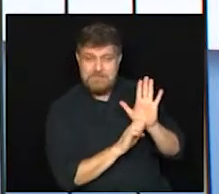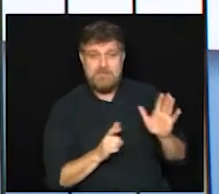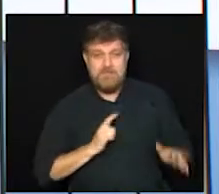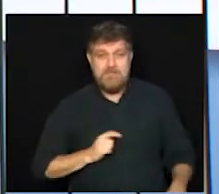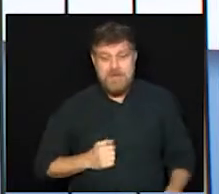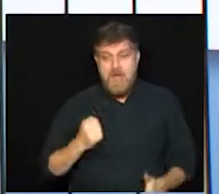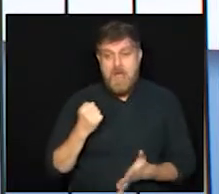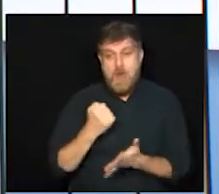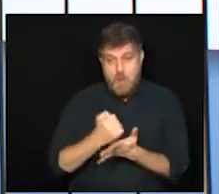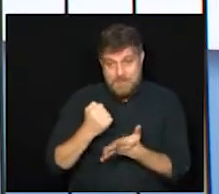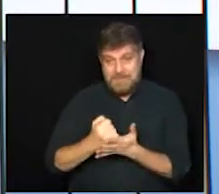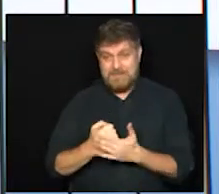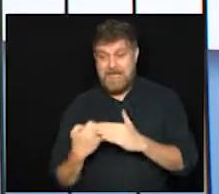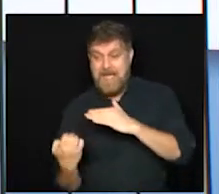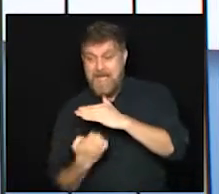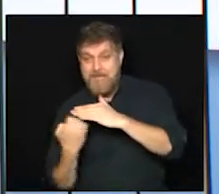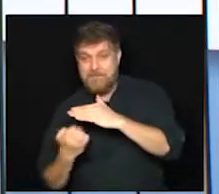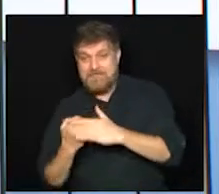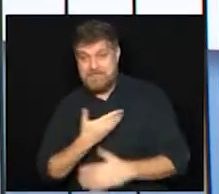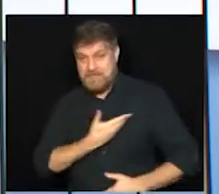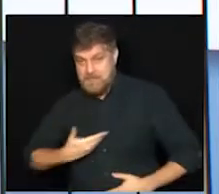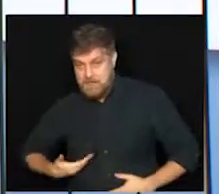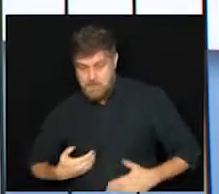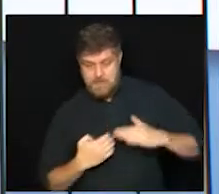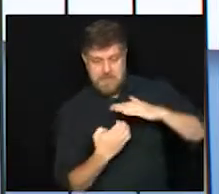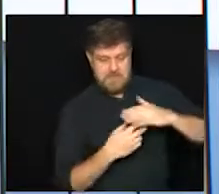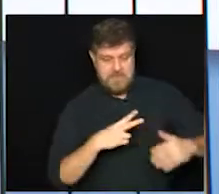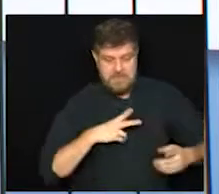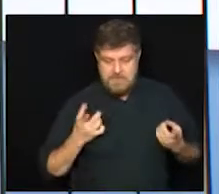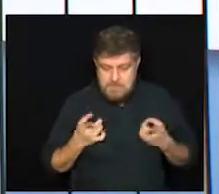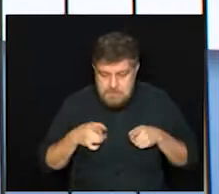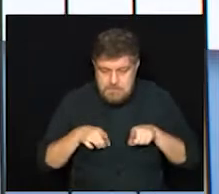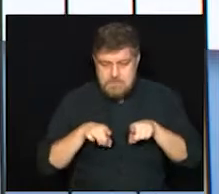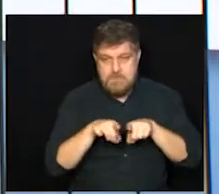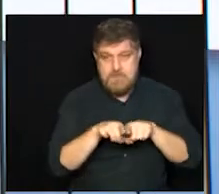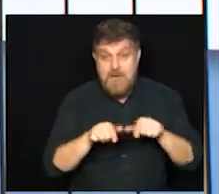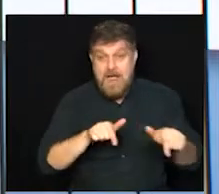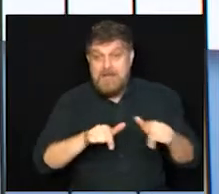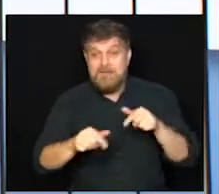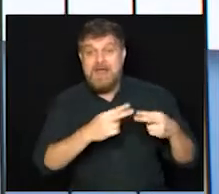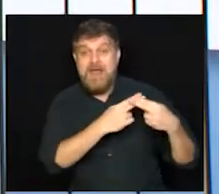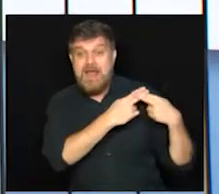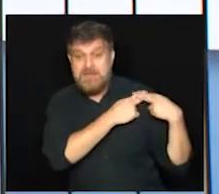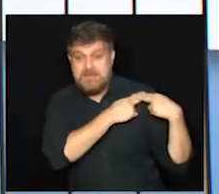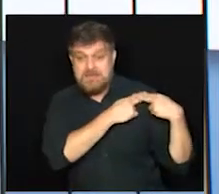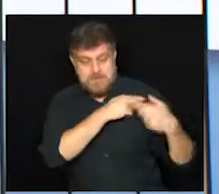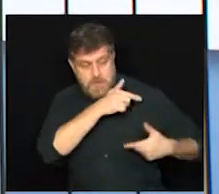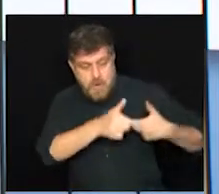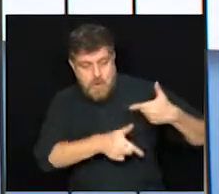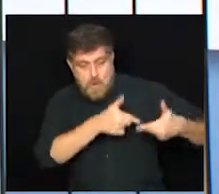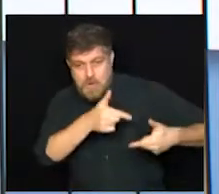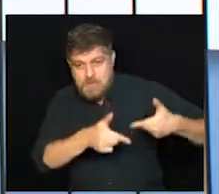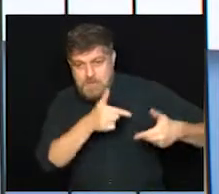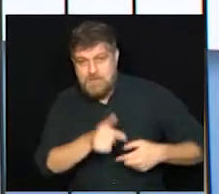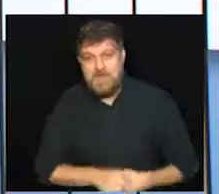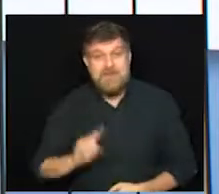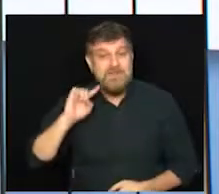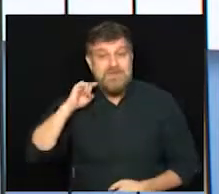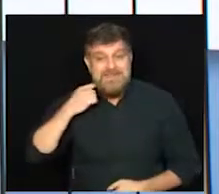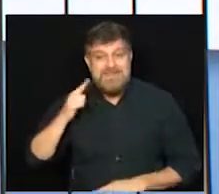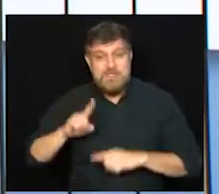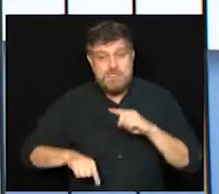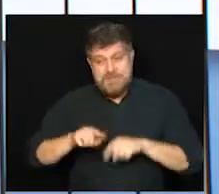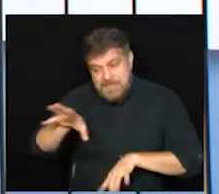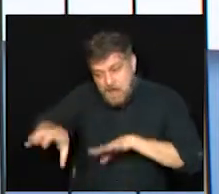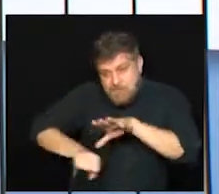para a parceria público-privada para o investimento e a prestação dos serviços da gestão integrada dos